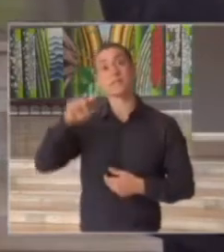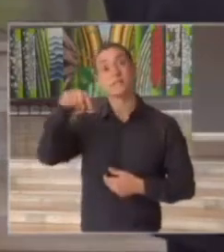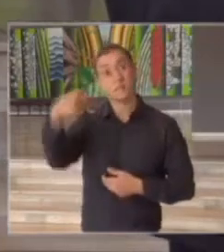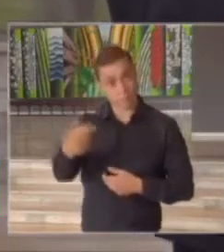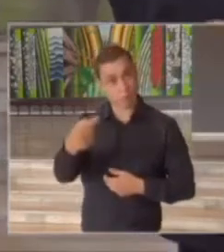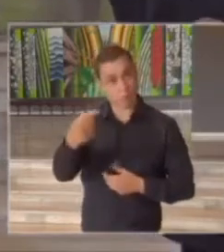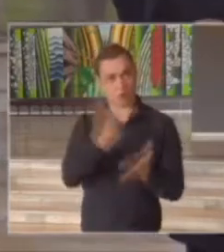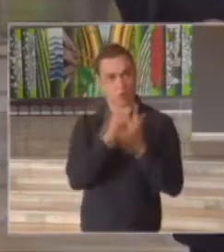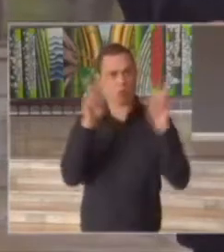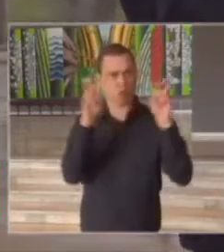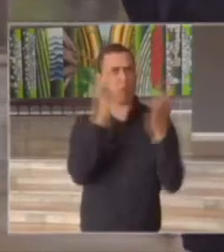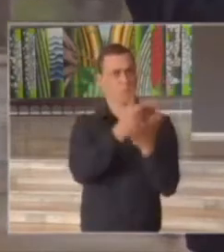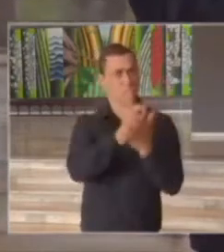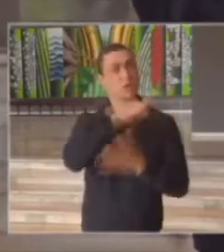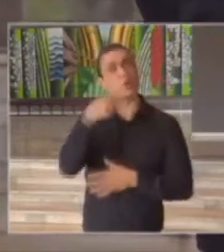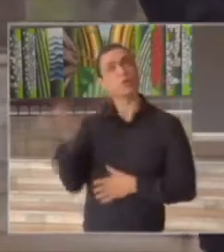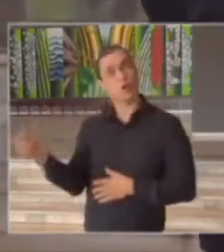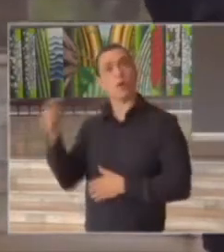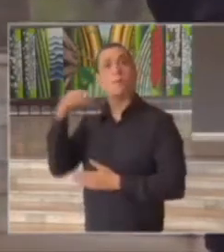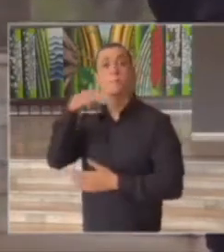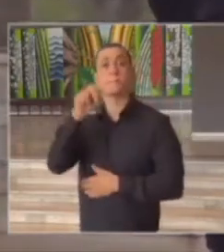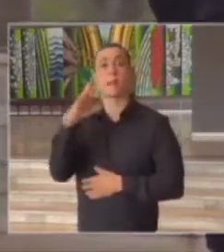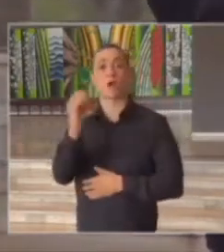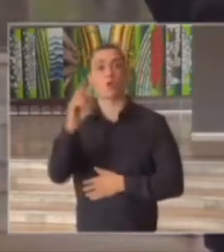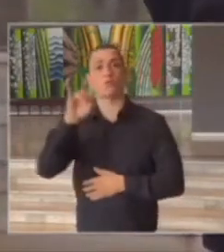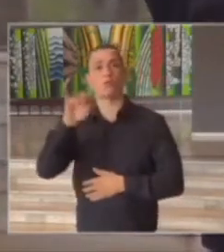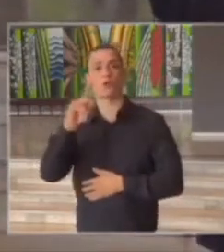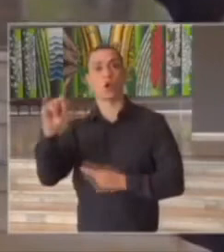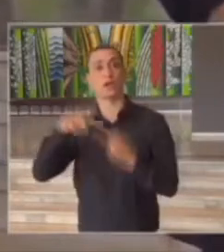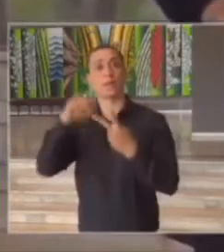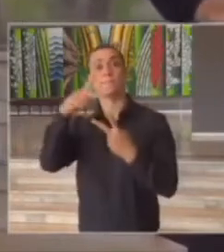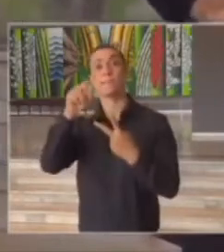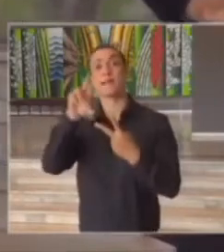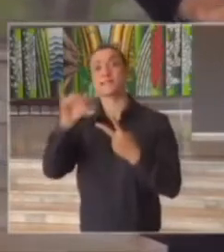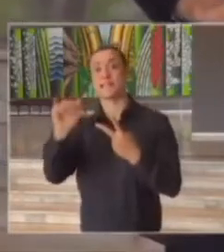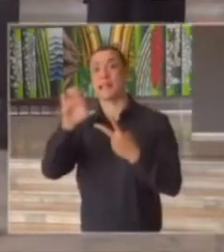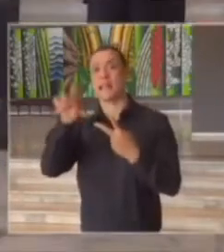obrigado governador boa tarde a todos